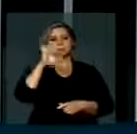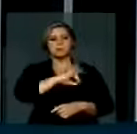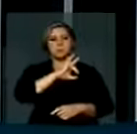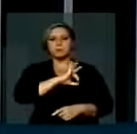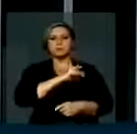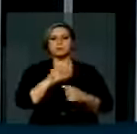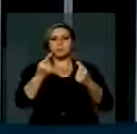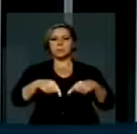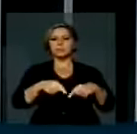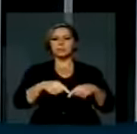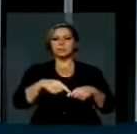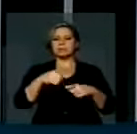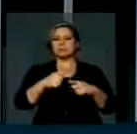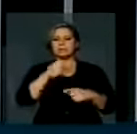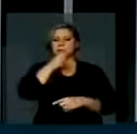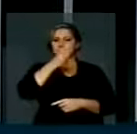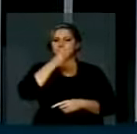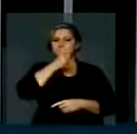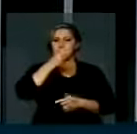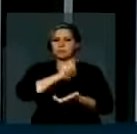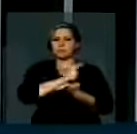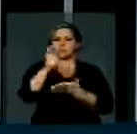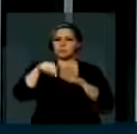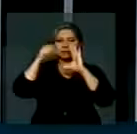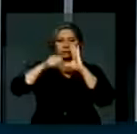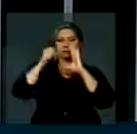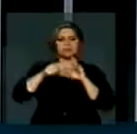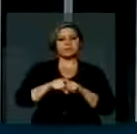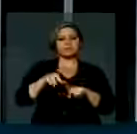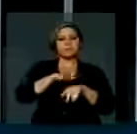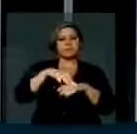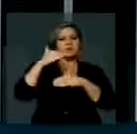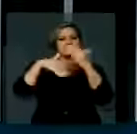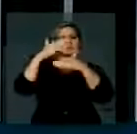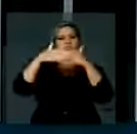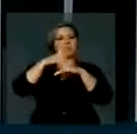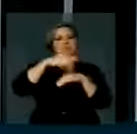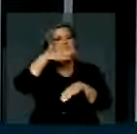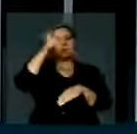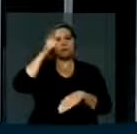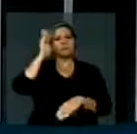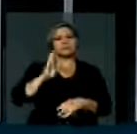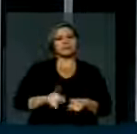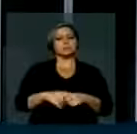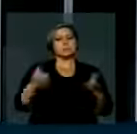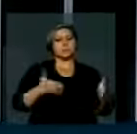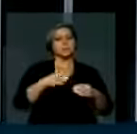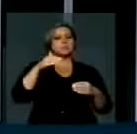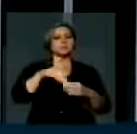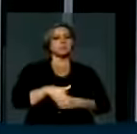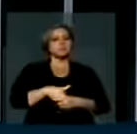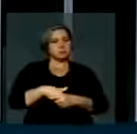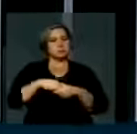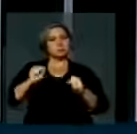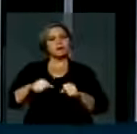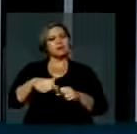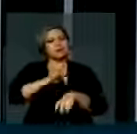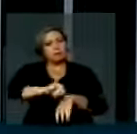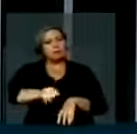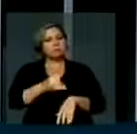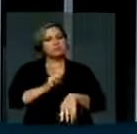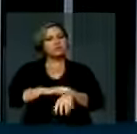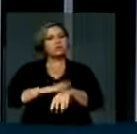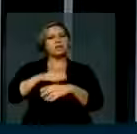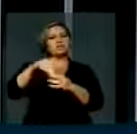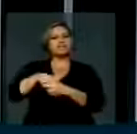que se constrói um país melhor. Neste ano, temos eleições e várias respostas podem ser dadas nas urnas,